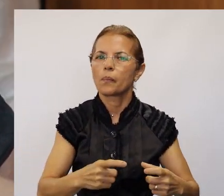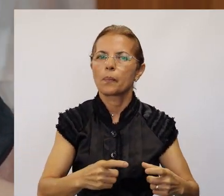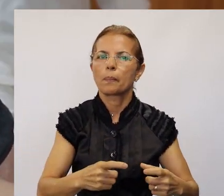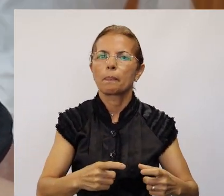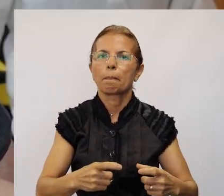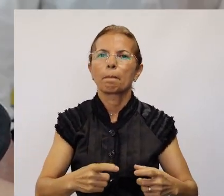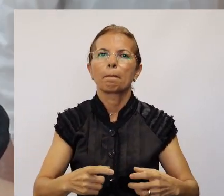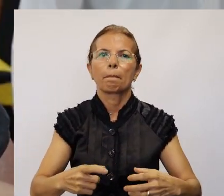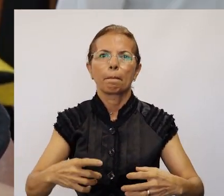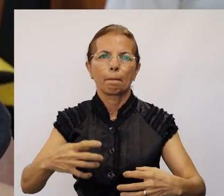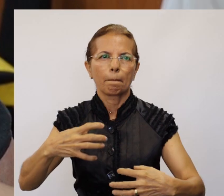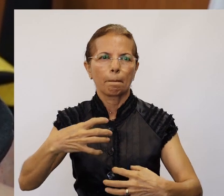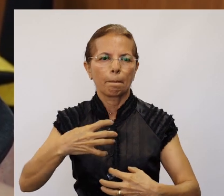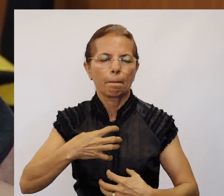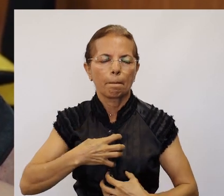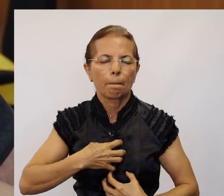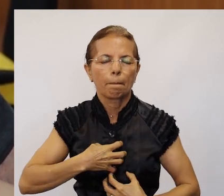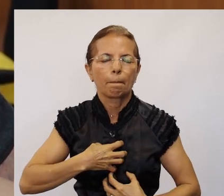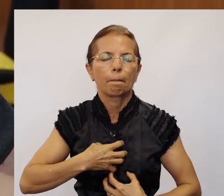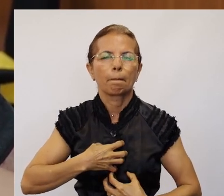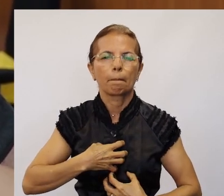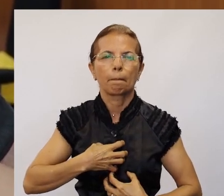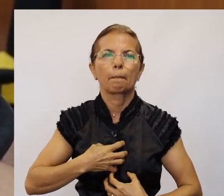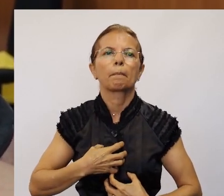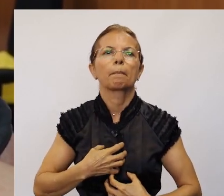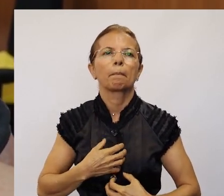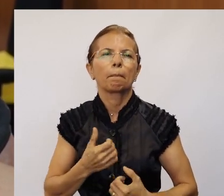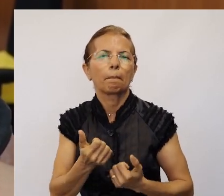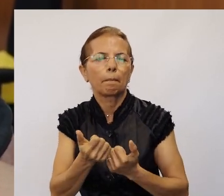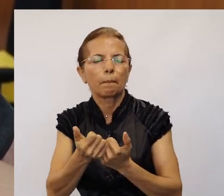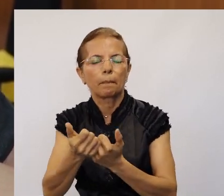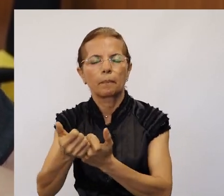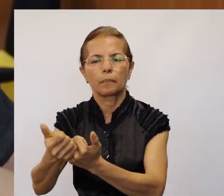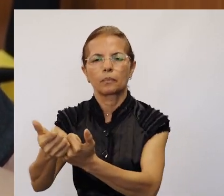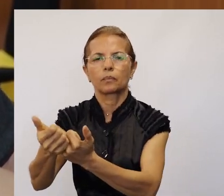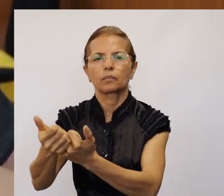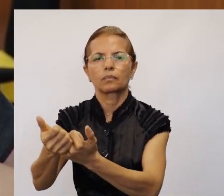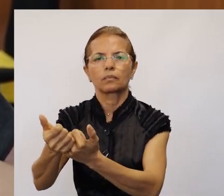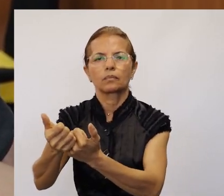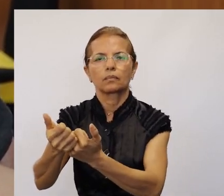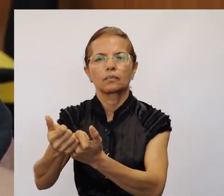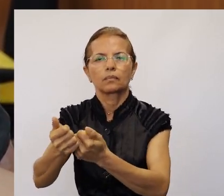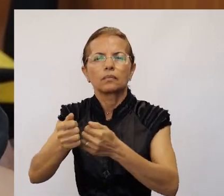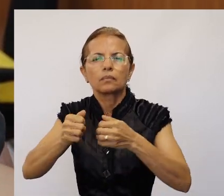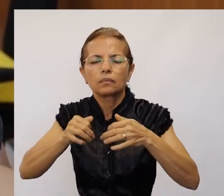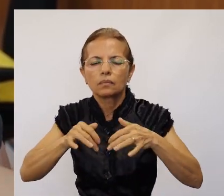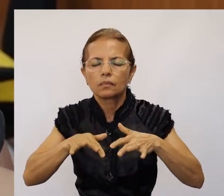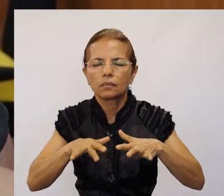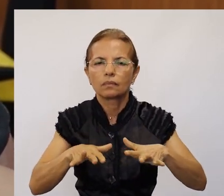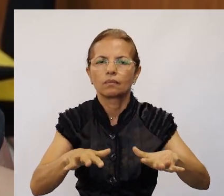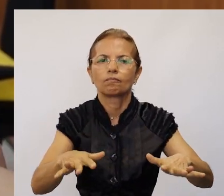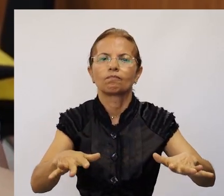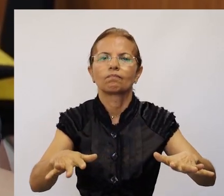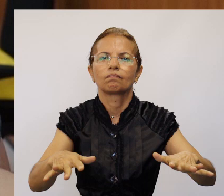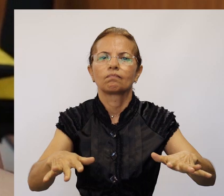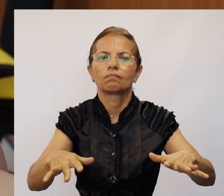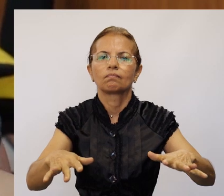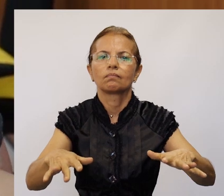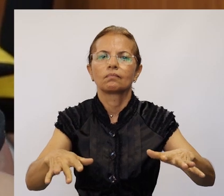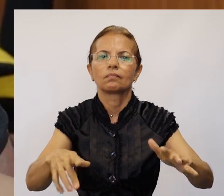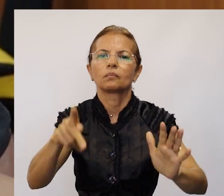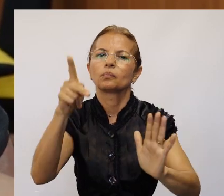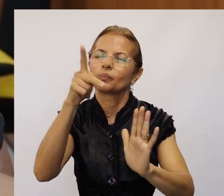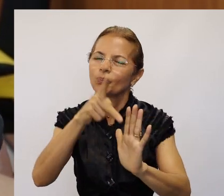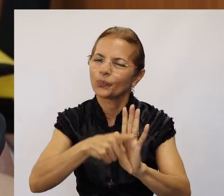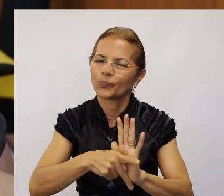lugares, que as portas sejam abertas e que a gente sinta que serão multiplicadores da nossa bandeira, que